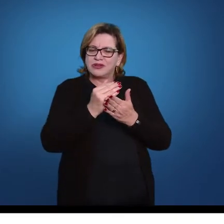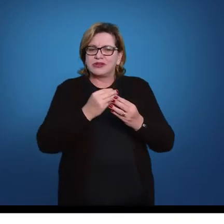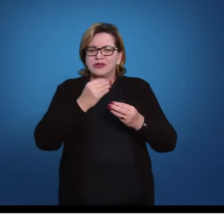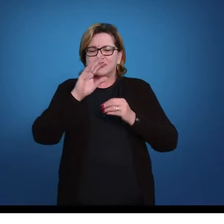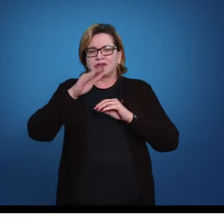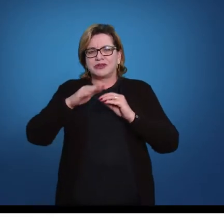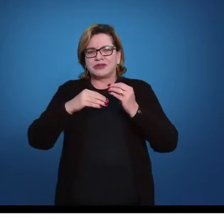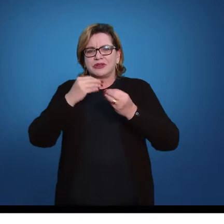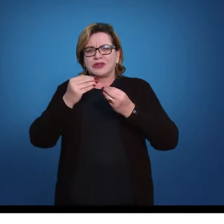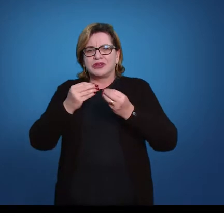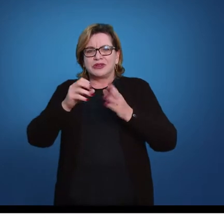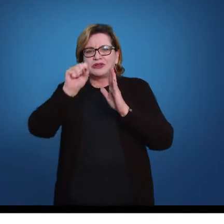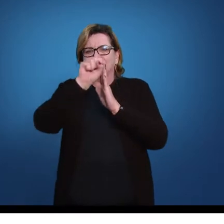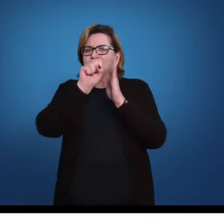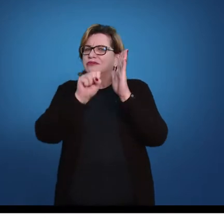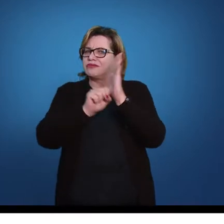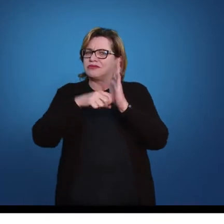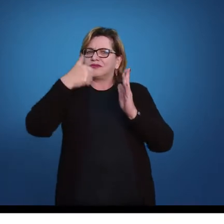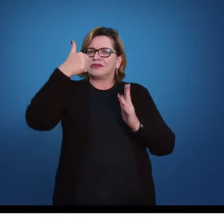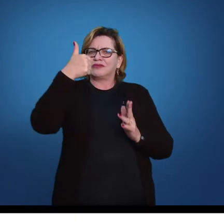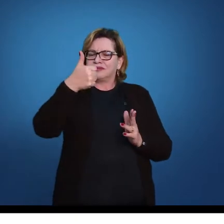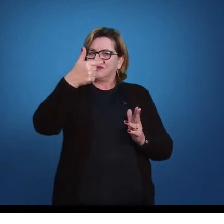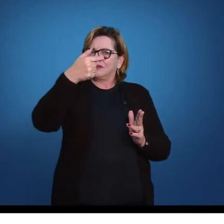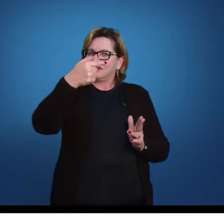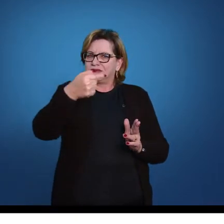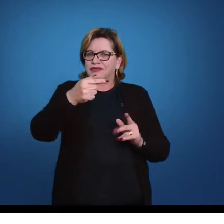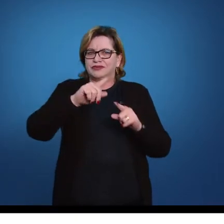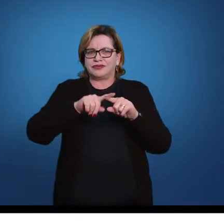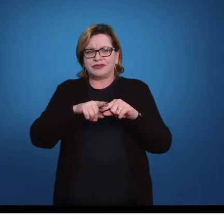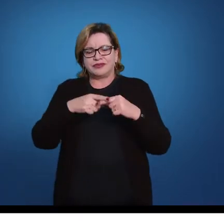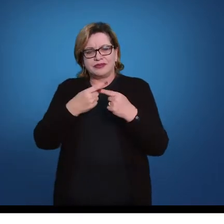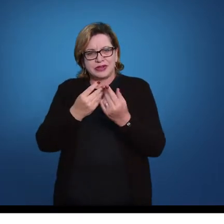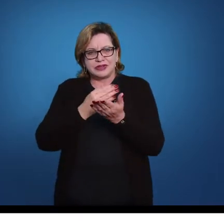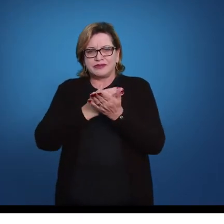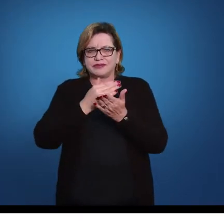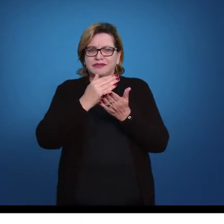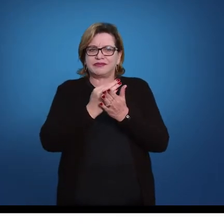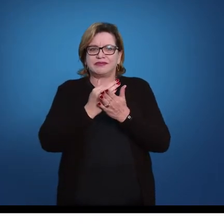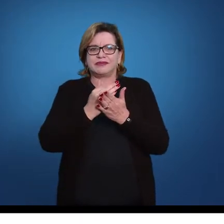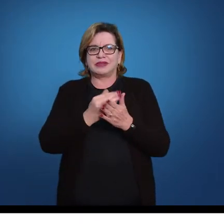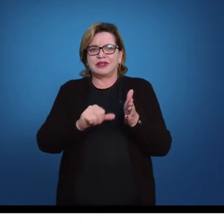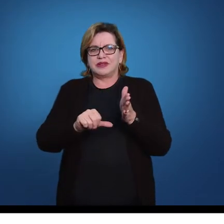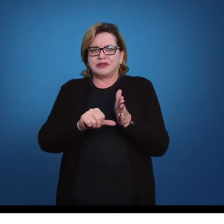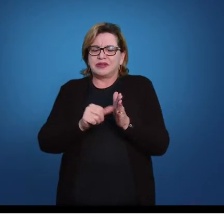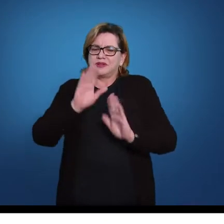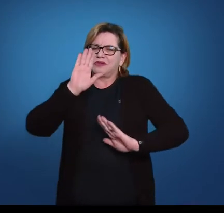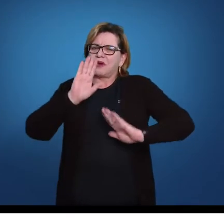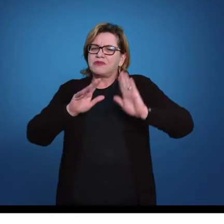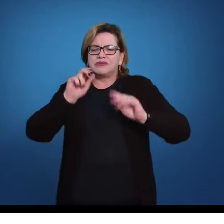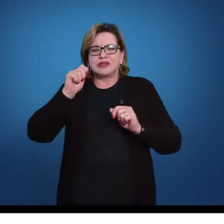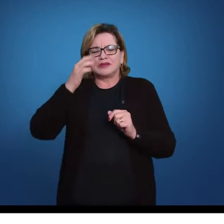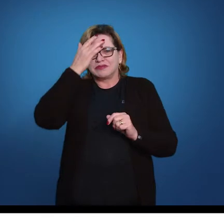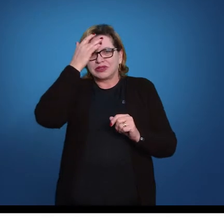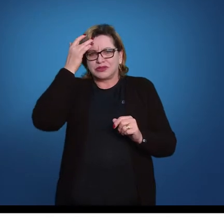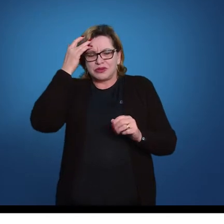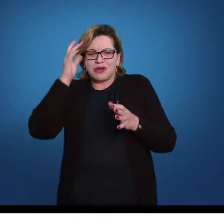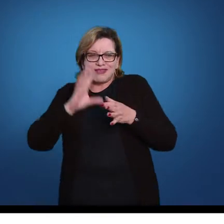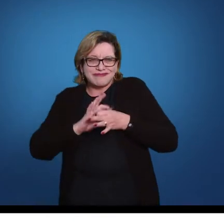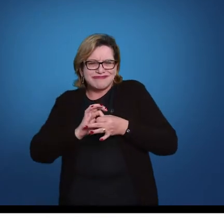ainda no século XVII, mas ele chega, primeiro, com alguns artistas livres,